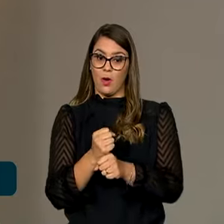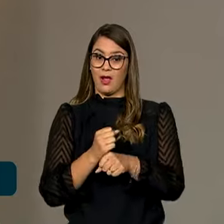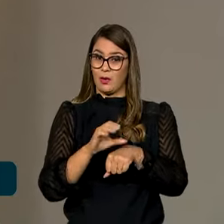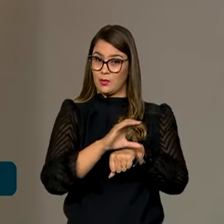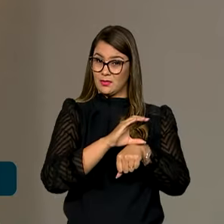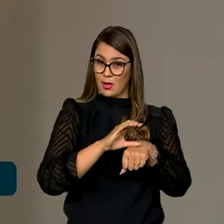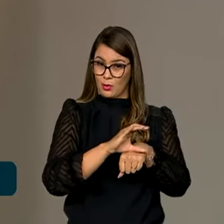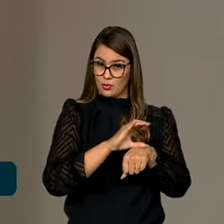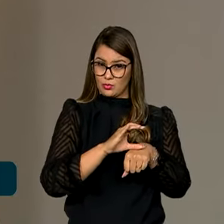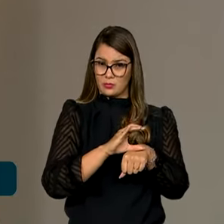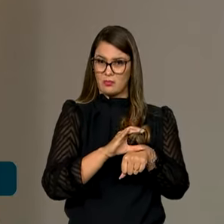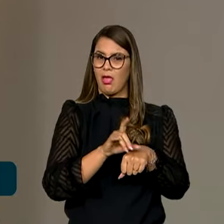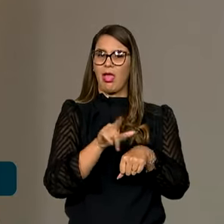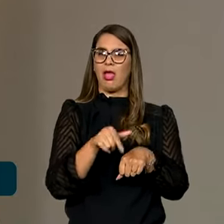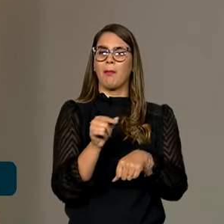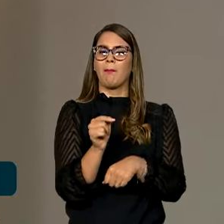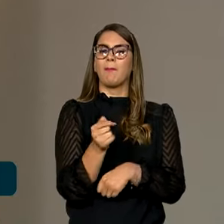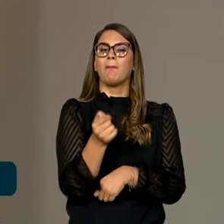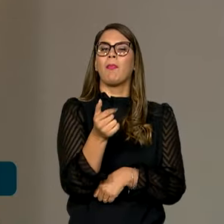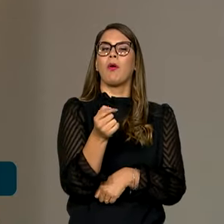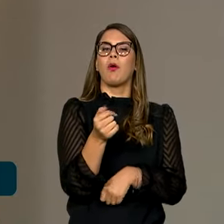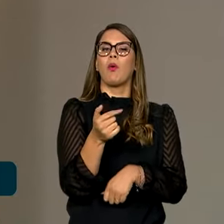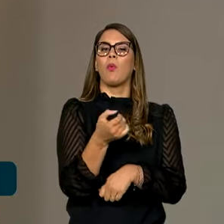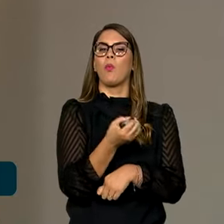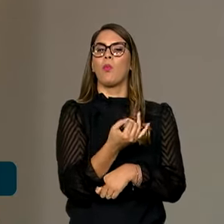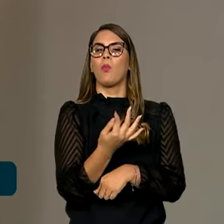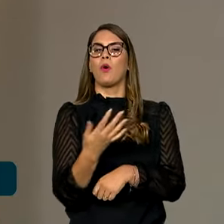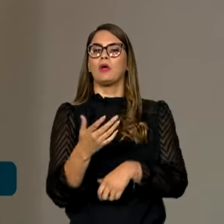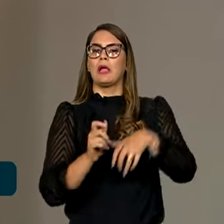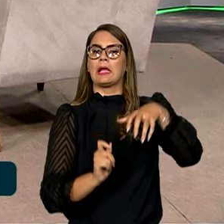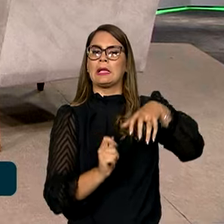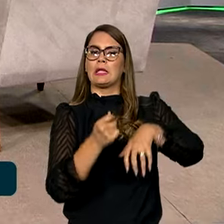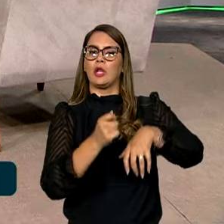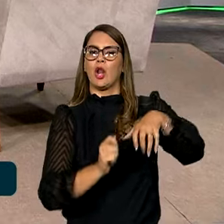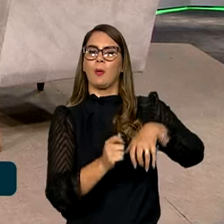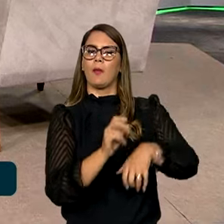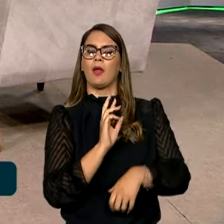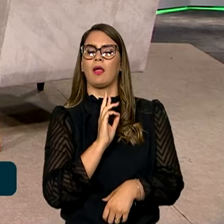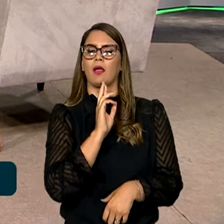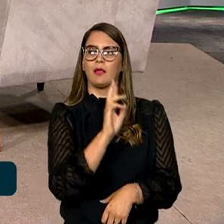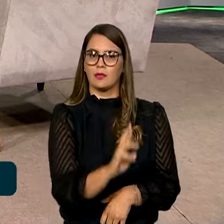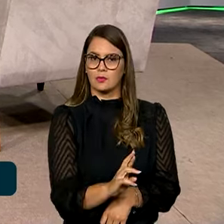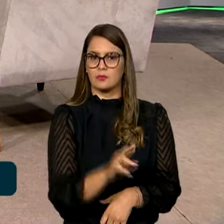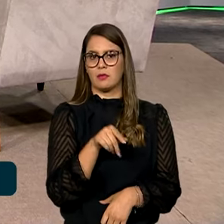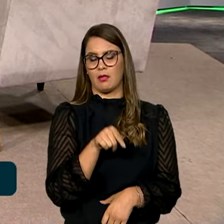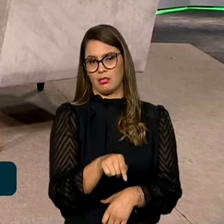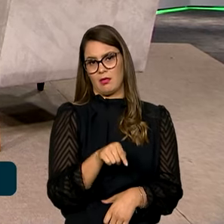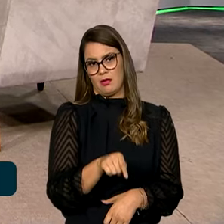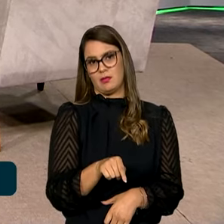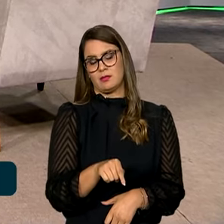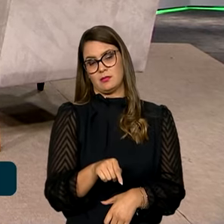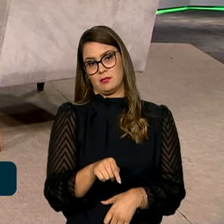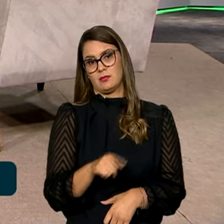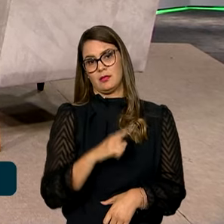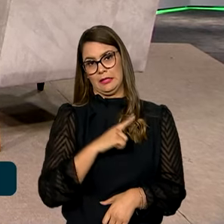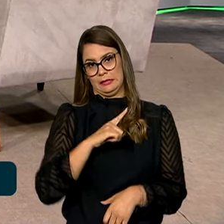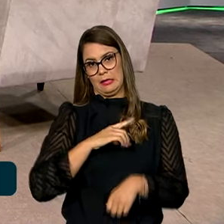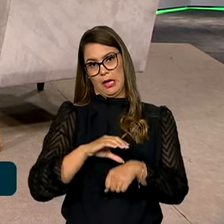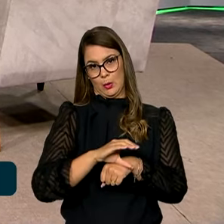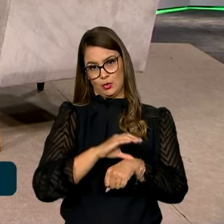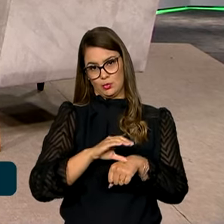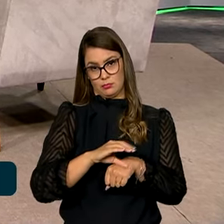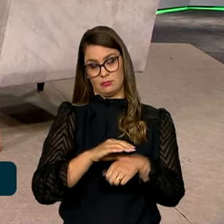muito pequeno o número de comunidades quilombolas titulados e resultado desse dispositivo constitucional.